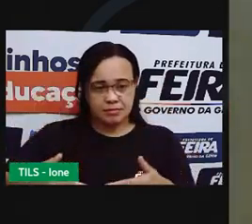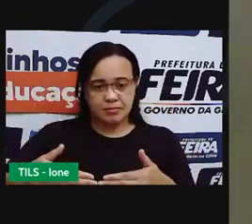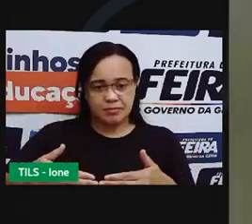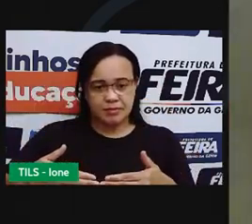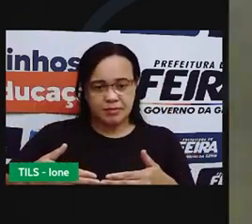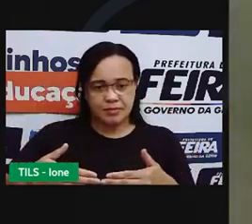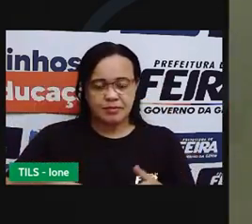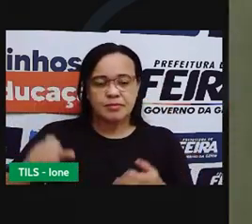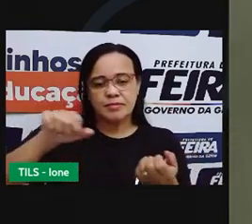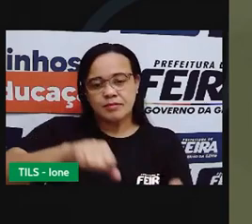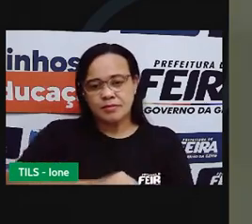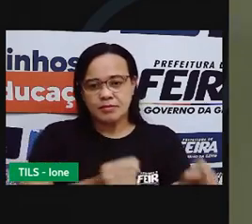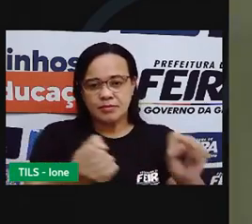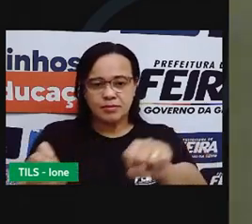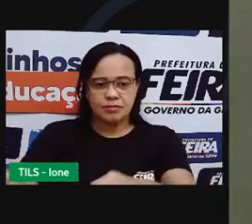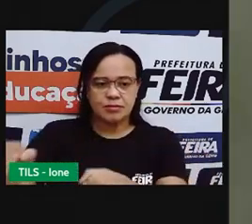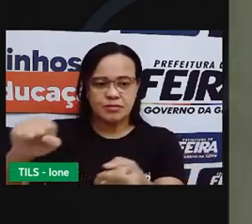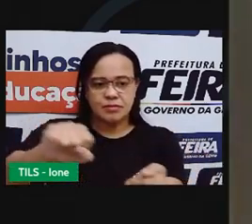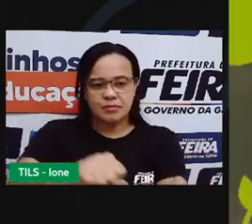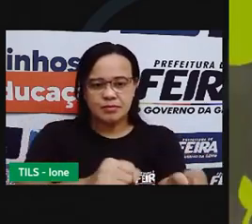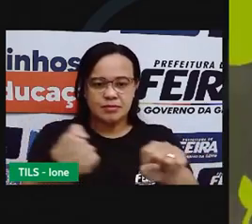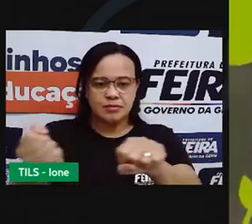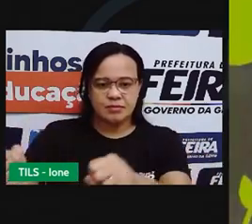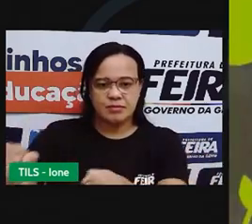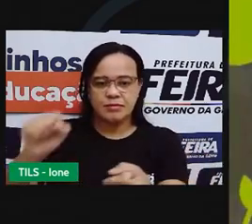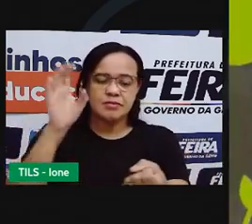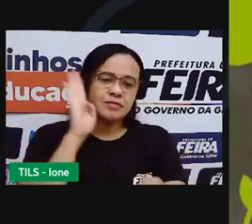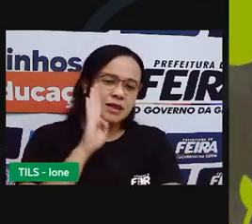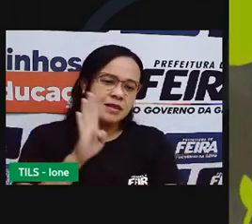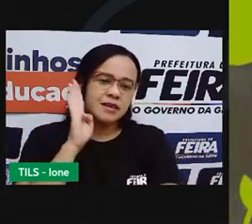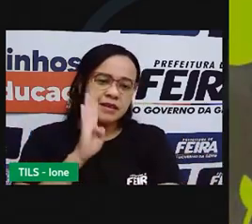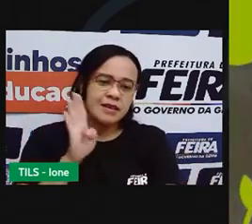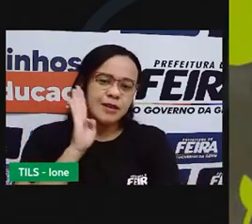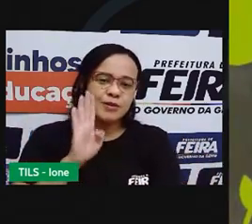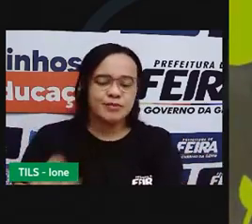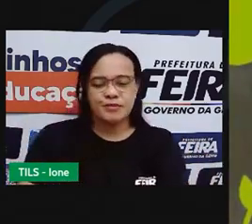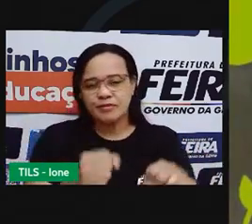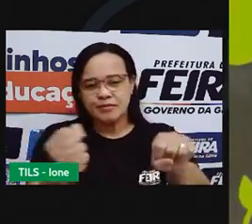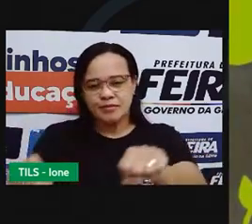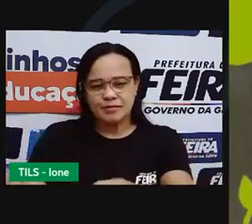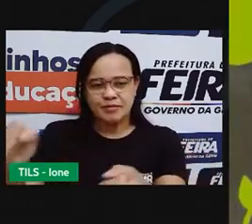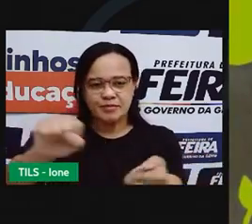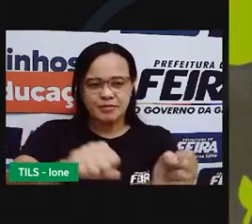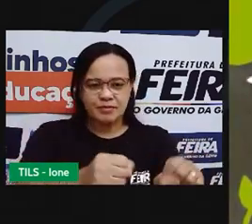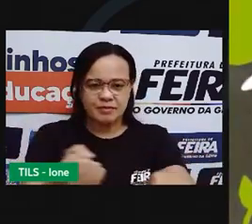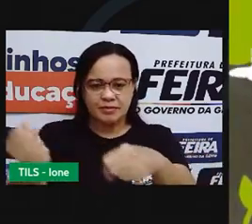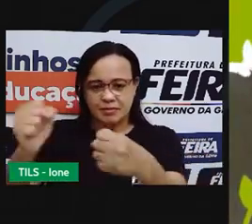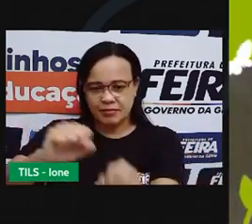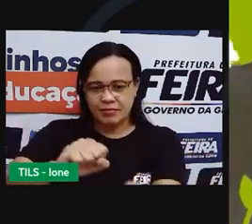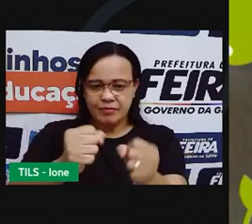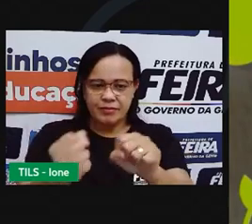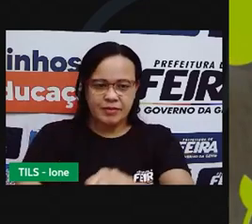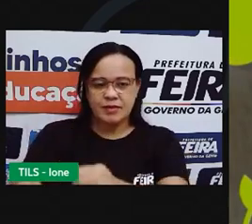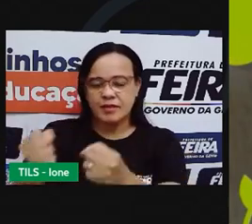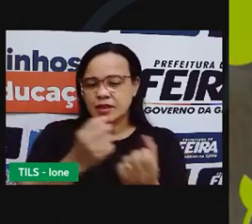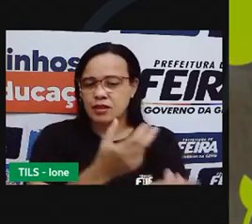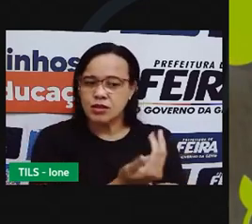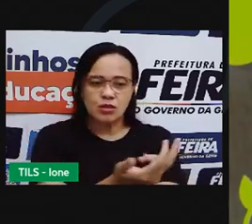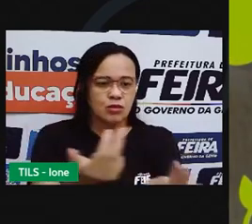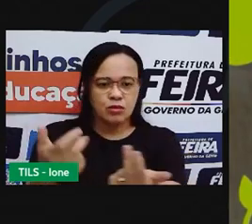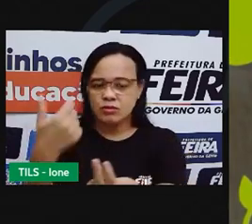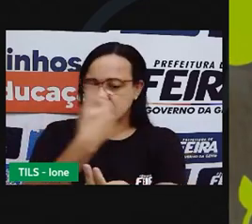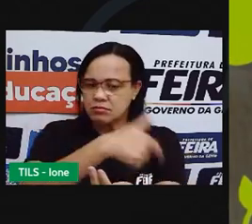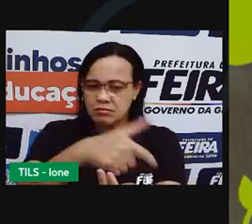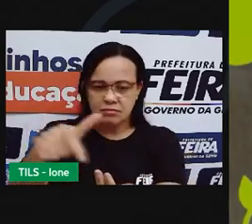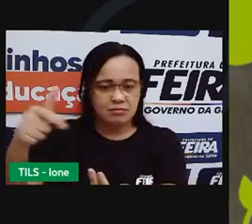trás Chuchoe, chuchoe, é uma dança bem legal Chuchoe, chuchoe,